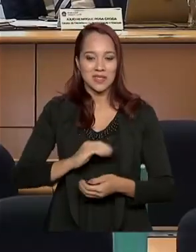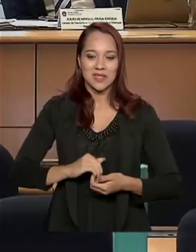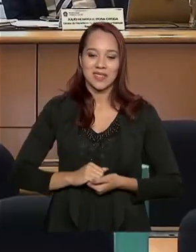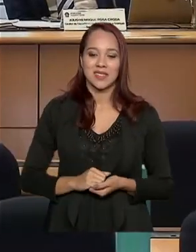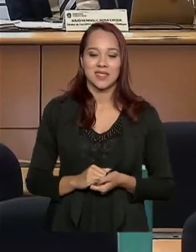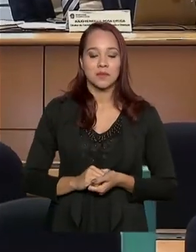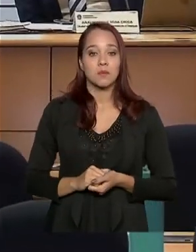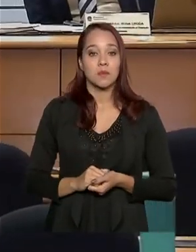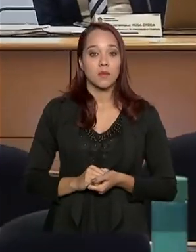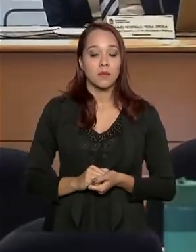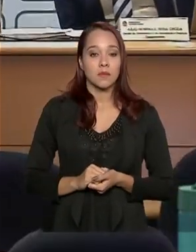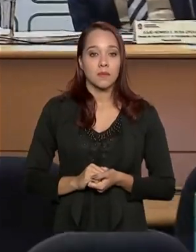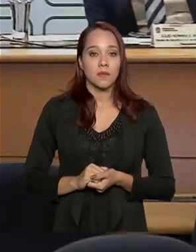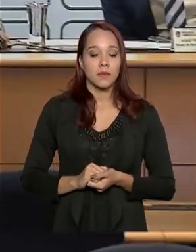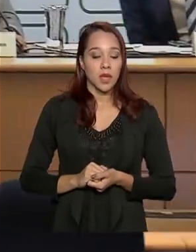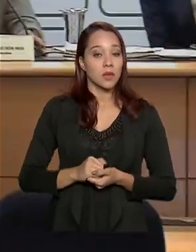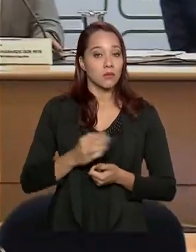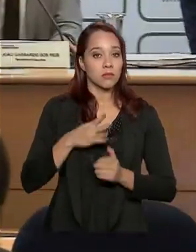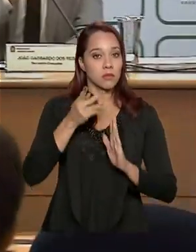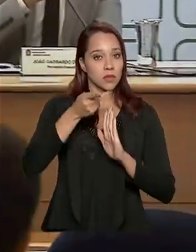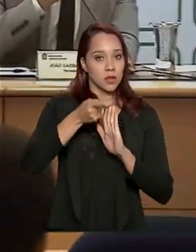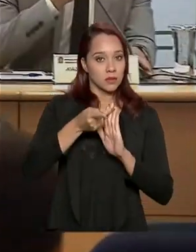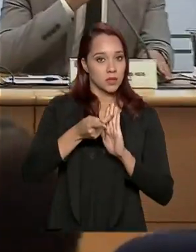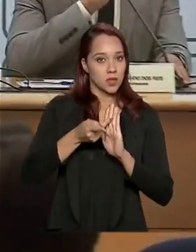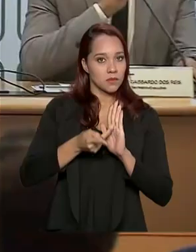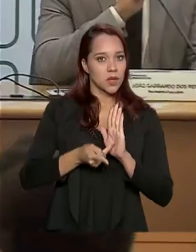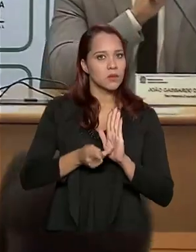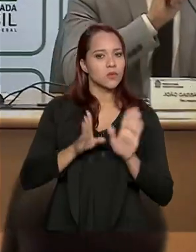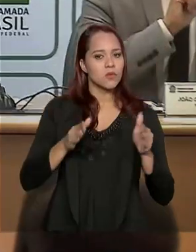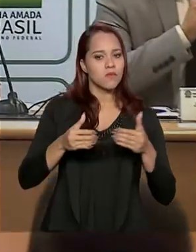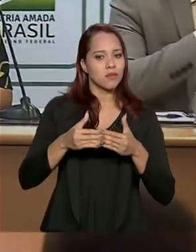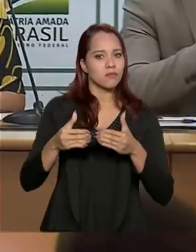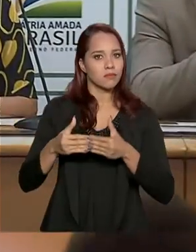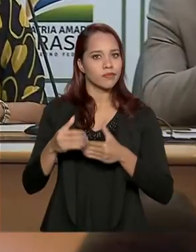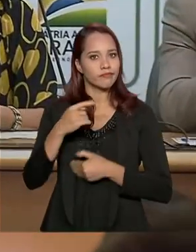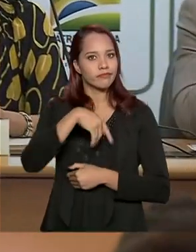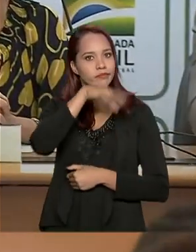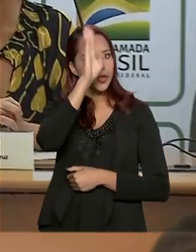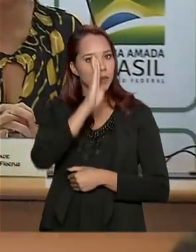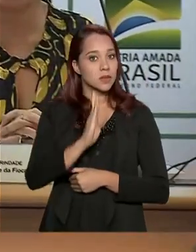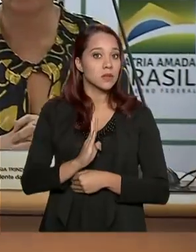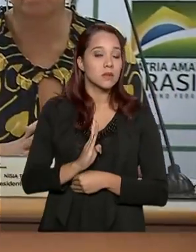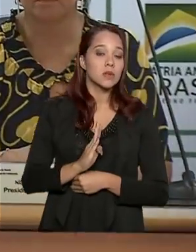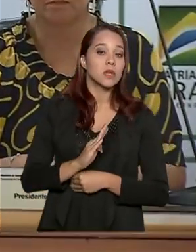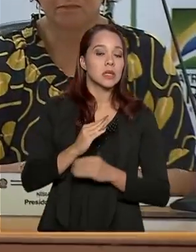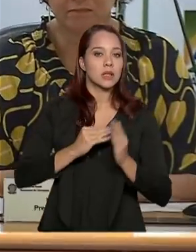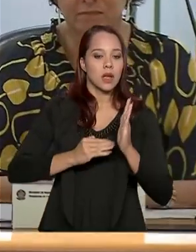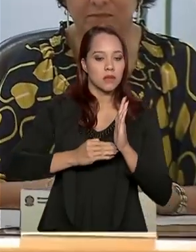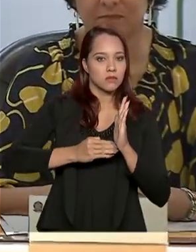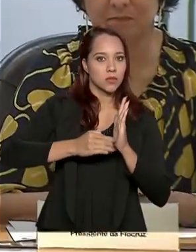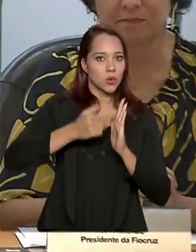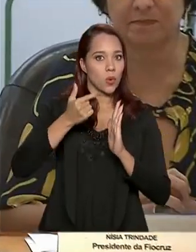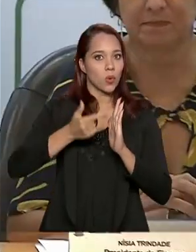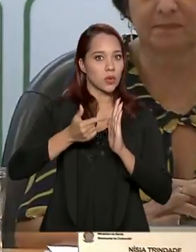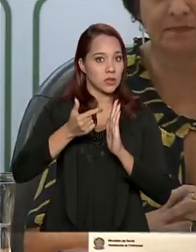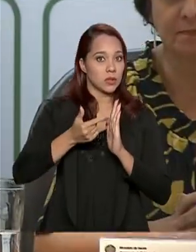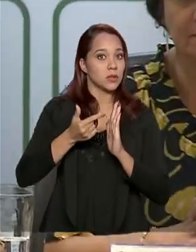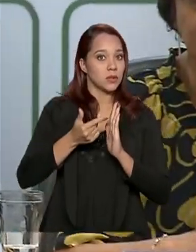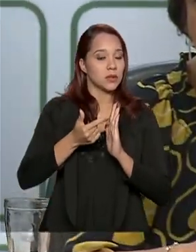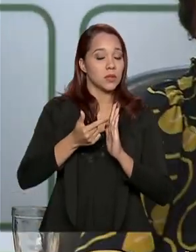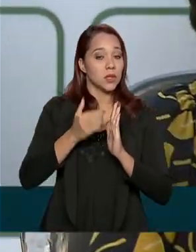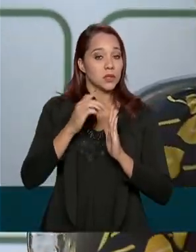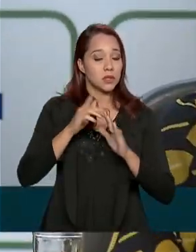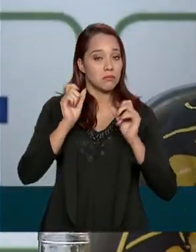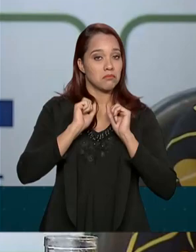No nosso planejamento, no plano de contingência do Brasil, nós estamos no nível 2 de